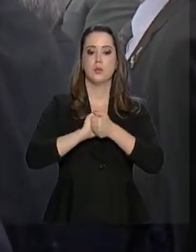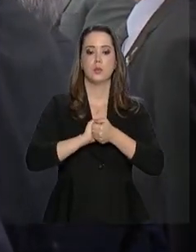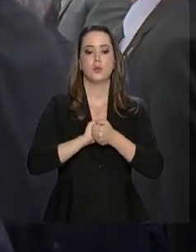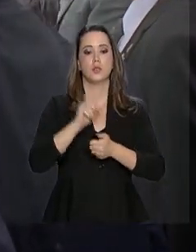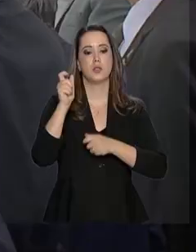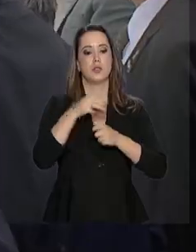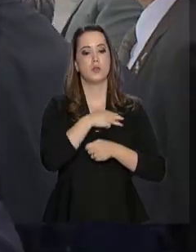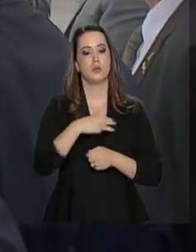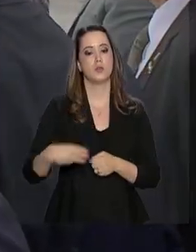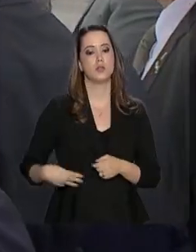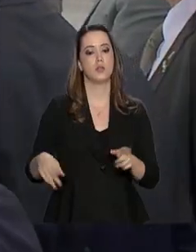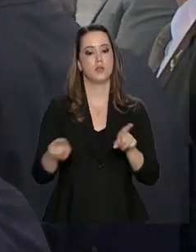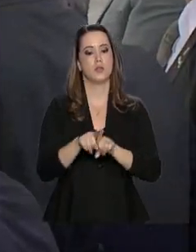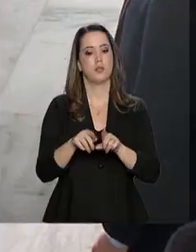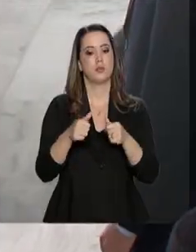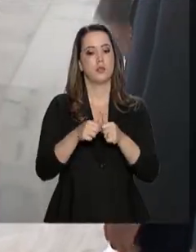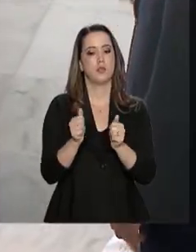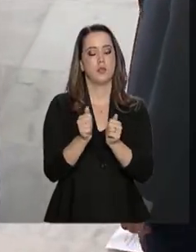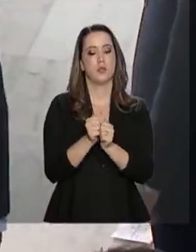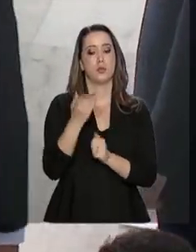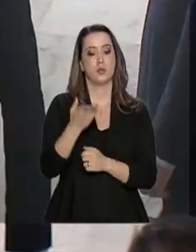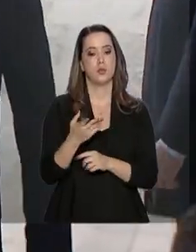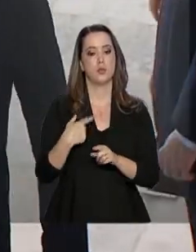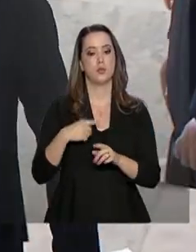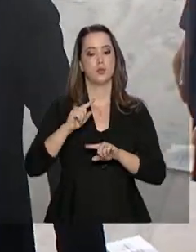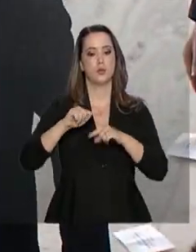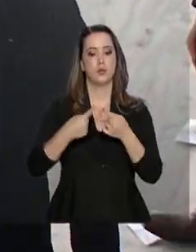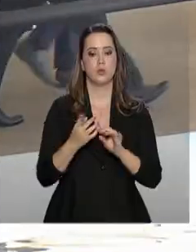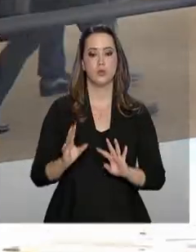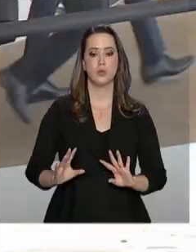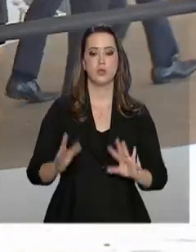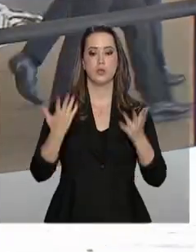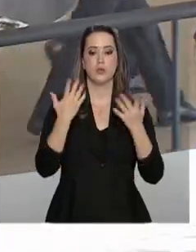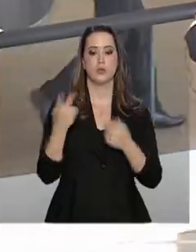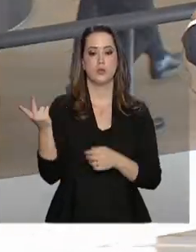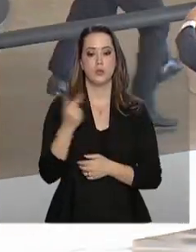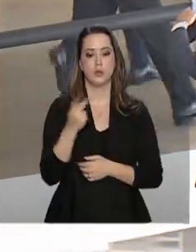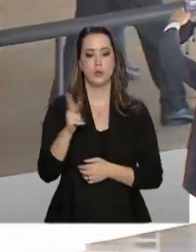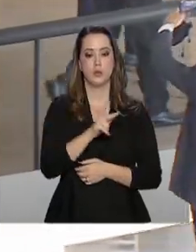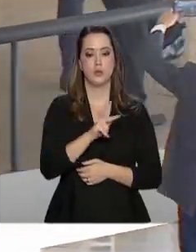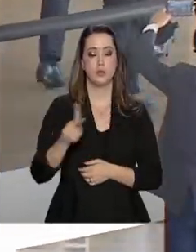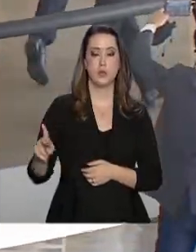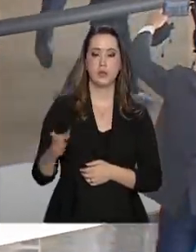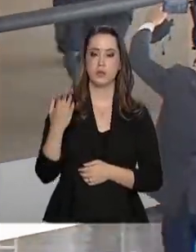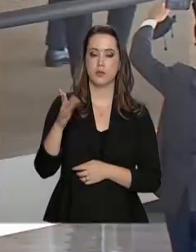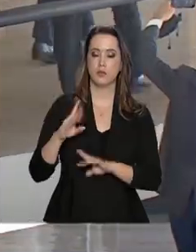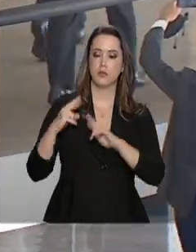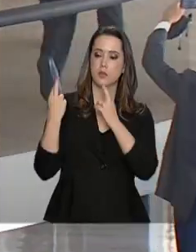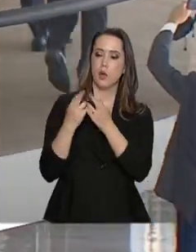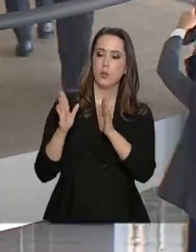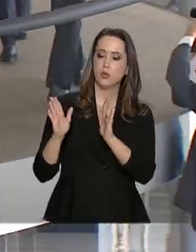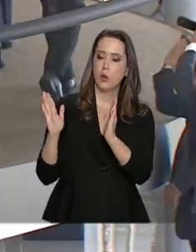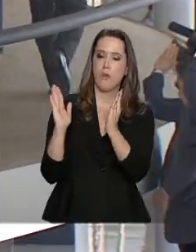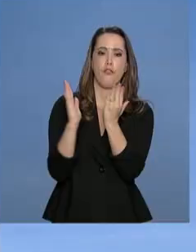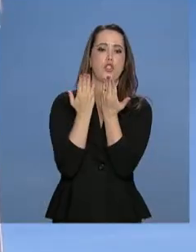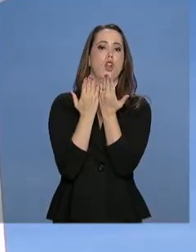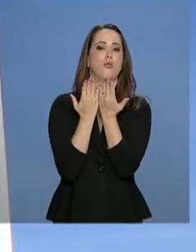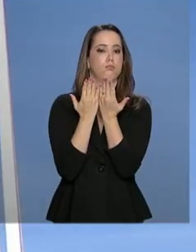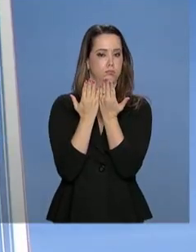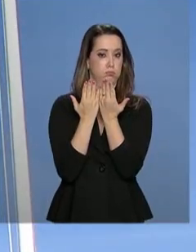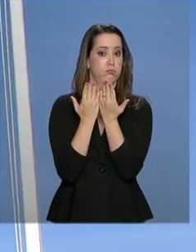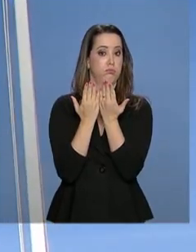os ministros que também estavam lá. Cumprido o cerimonial, os dois presidentes se reuniram a portas fechadas.